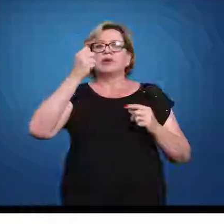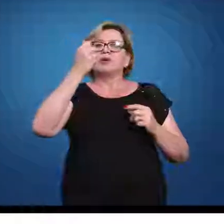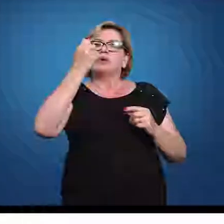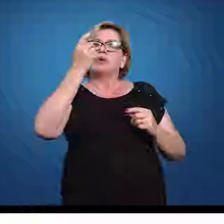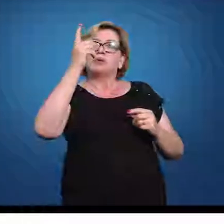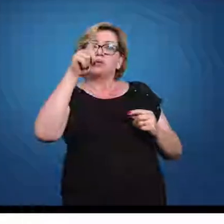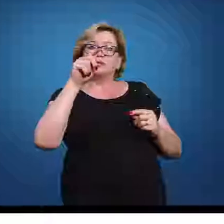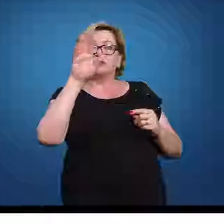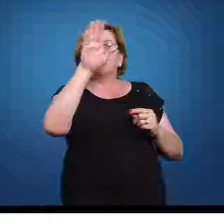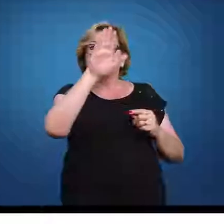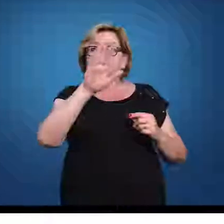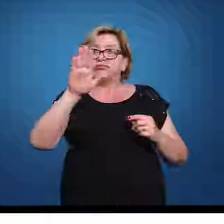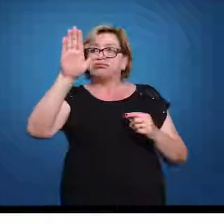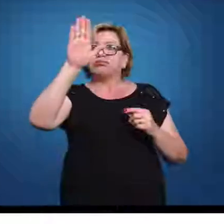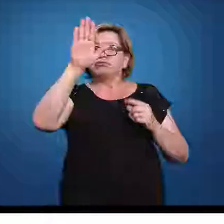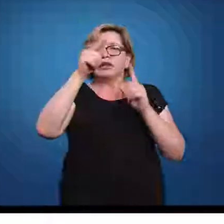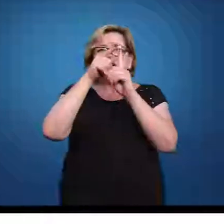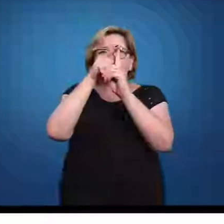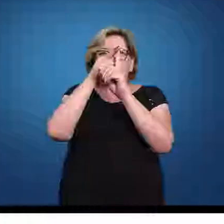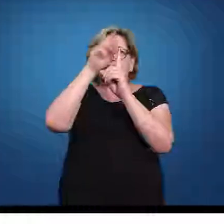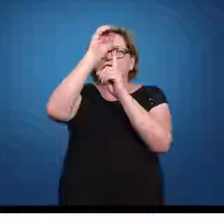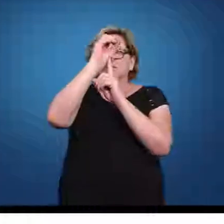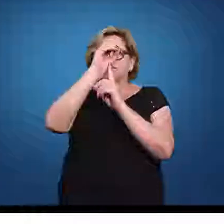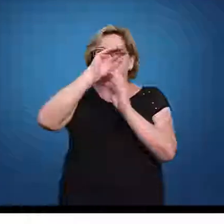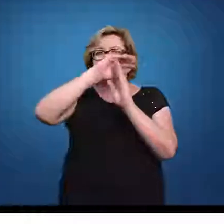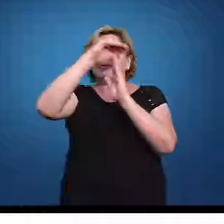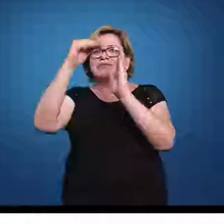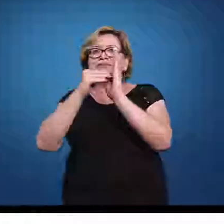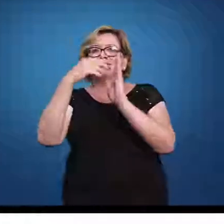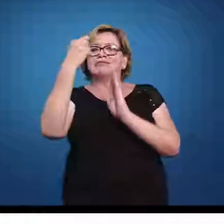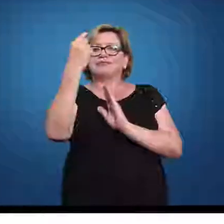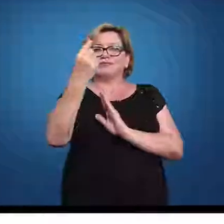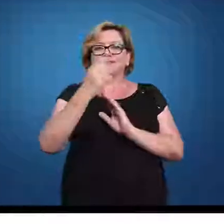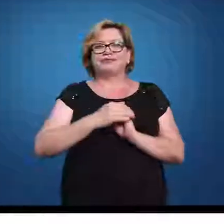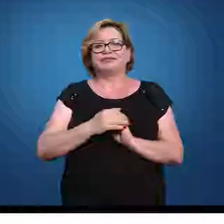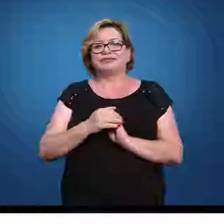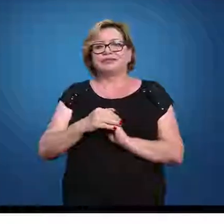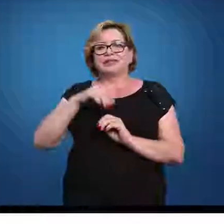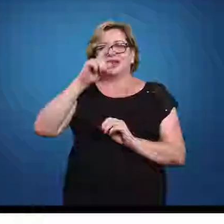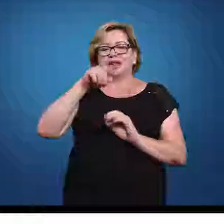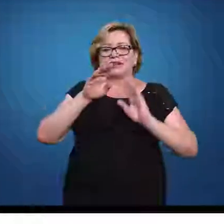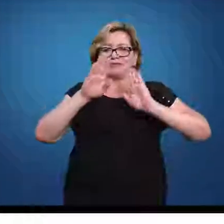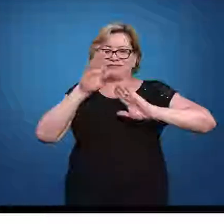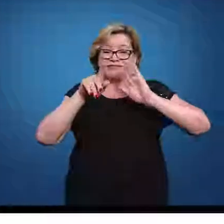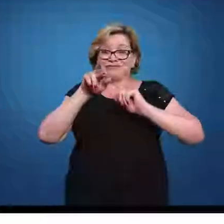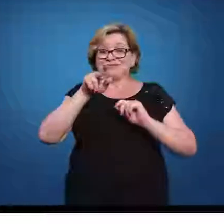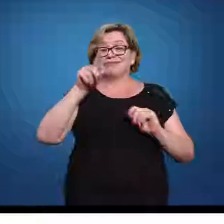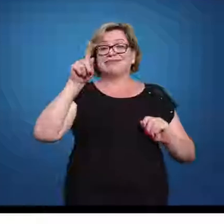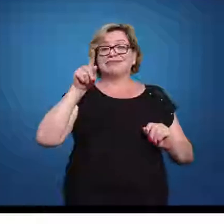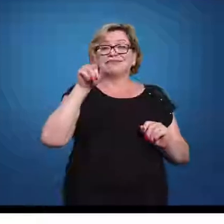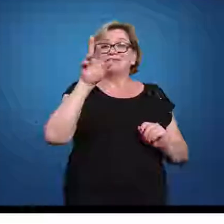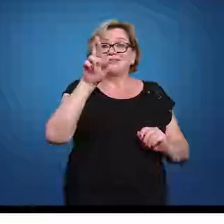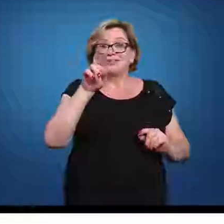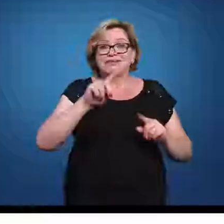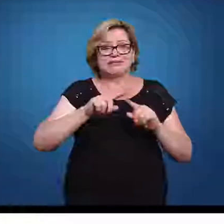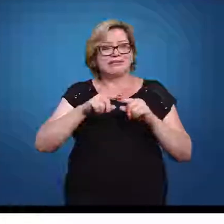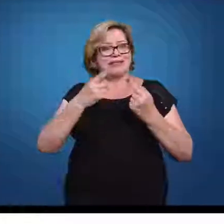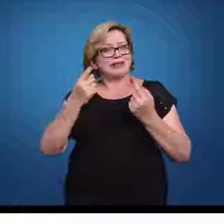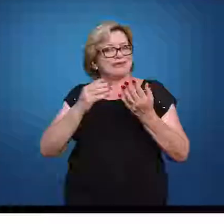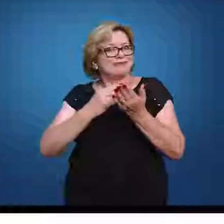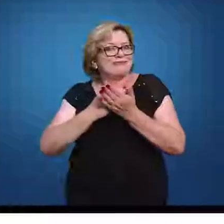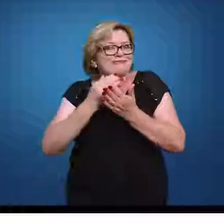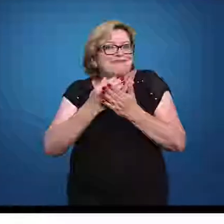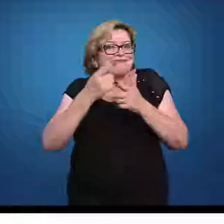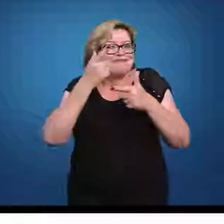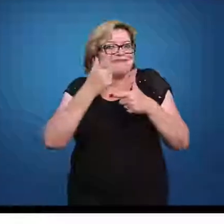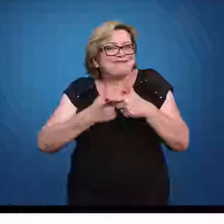equivale aquela área entre zero e um. Essa área corresponde exatamente à probabilidade. Só que aí surge o nosso primeiro